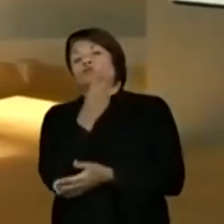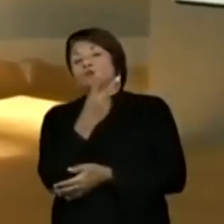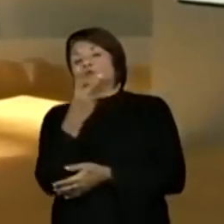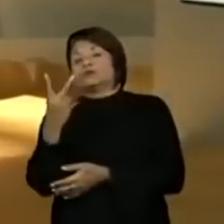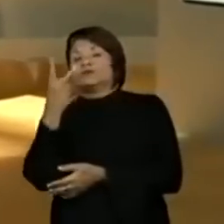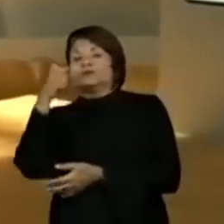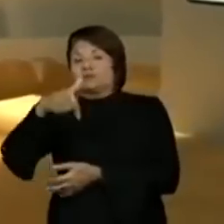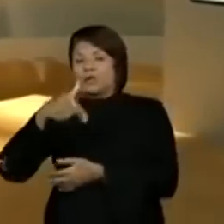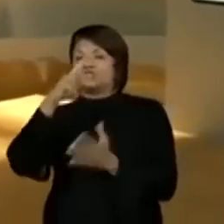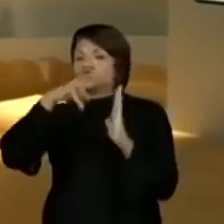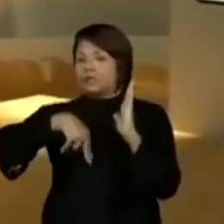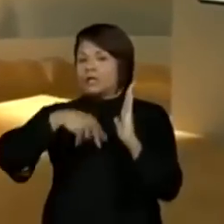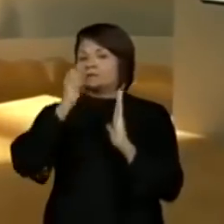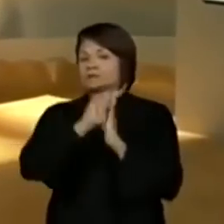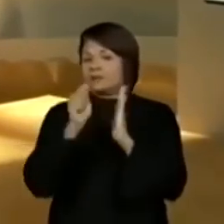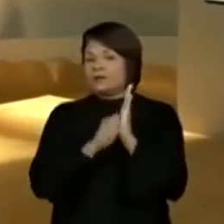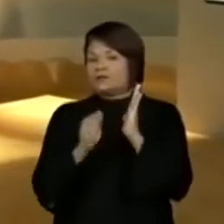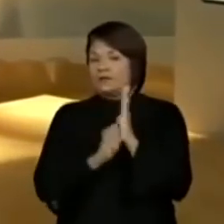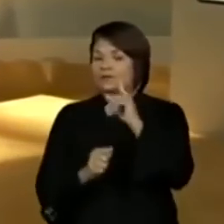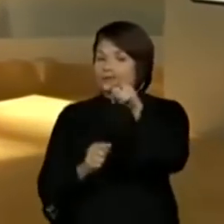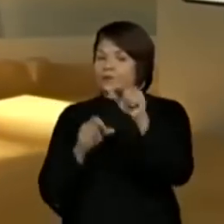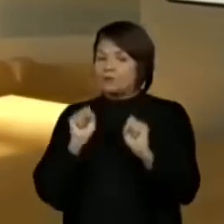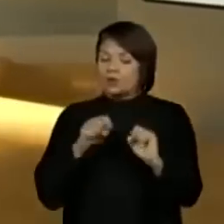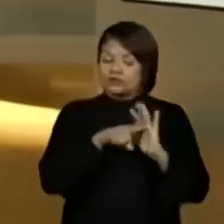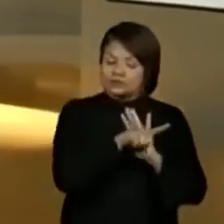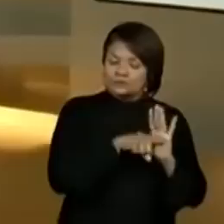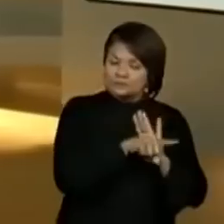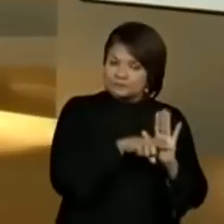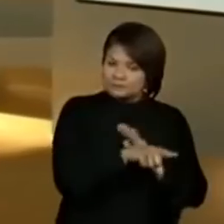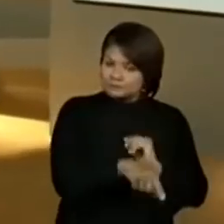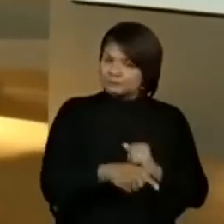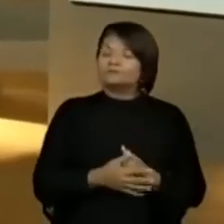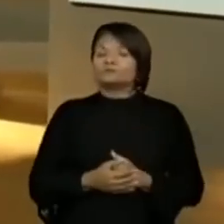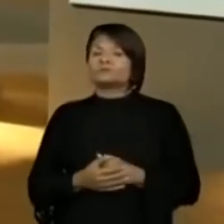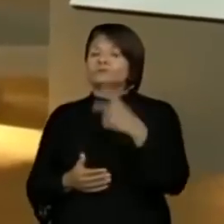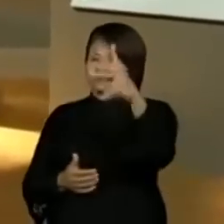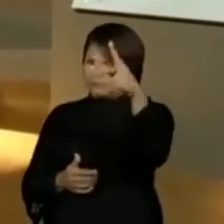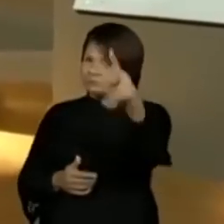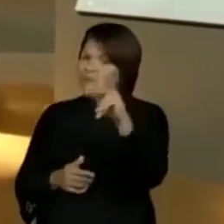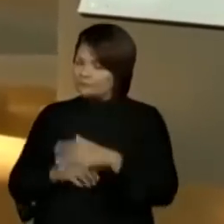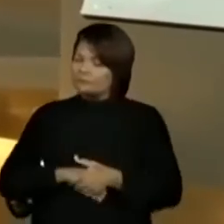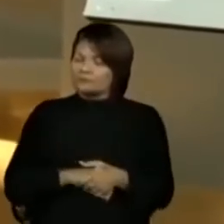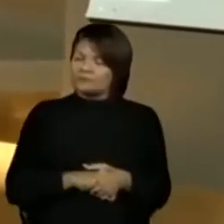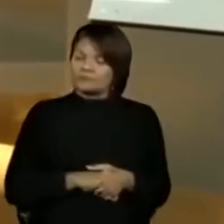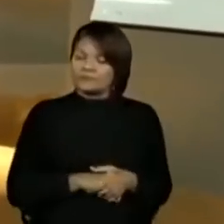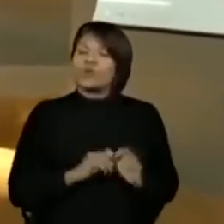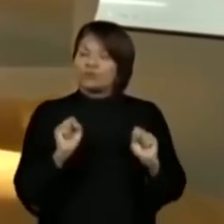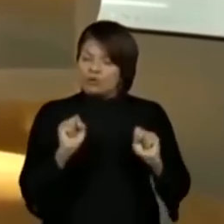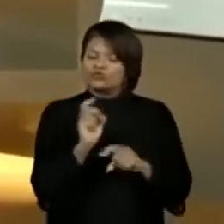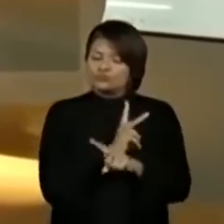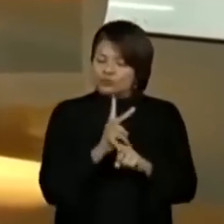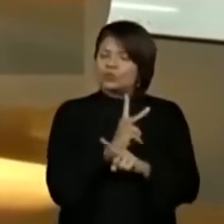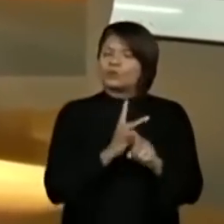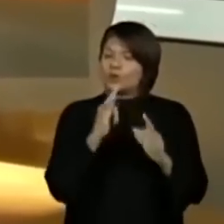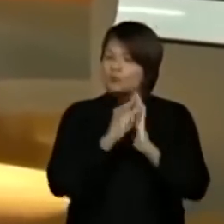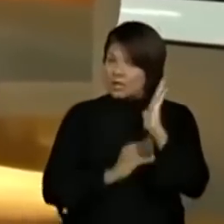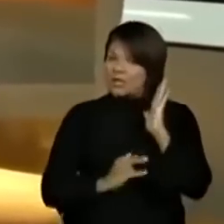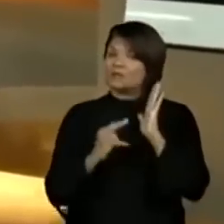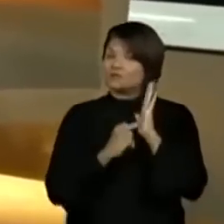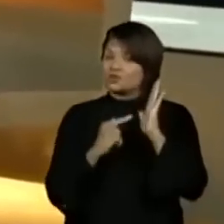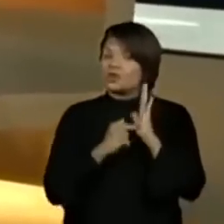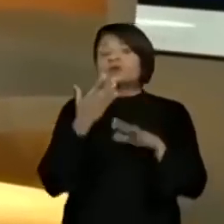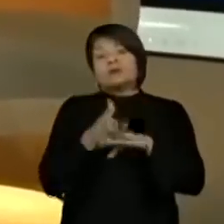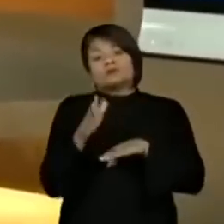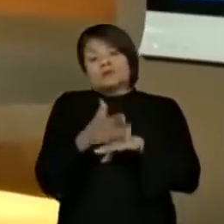Escrever. Vocês podem e devem consultar. Na realidade, esse aqui é o de vocês mesmo. Podem procurar esse texto e fazer um